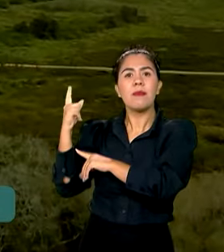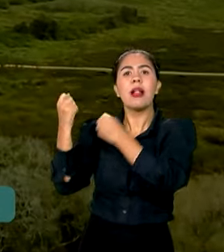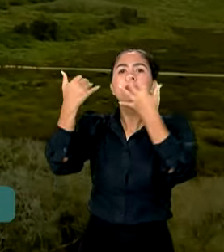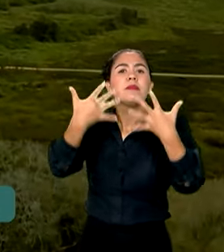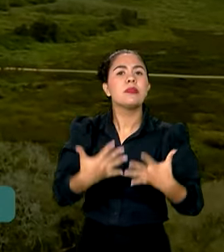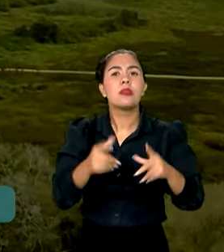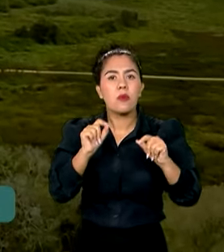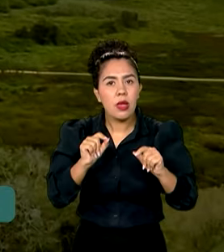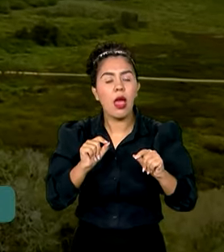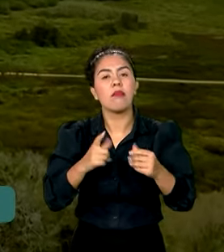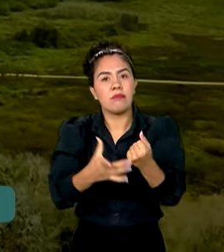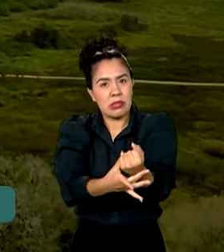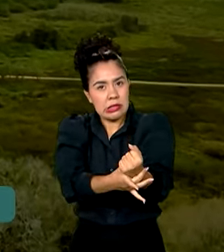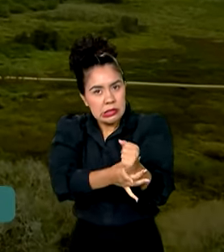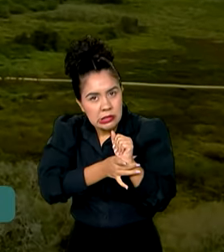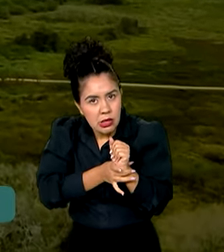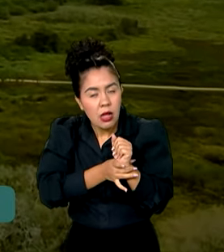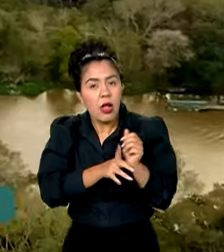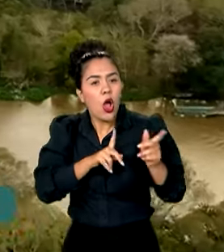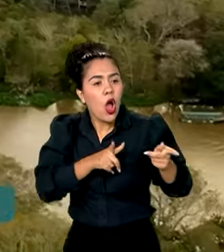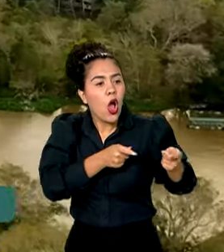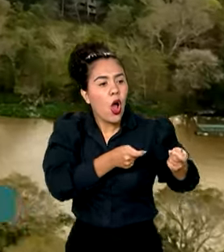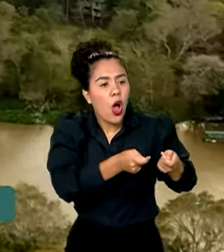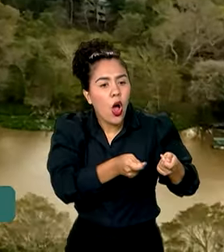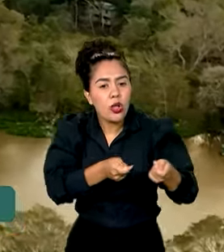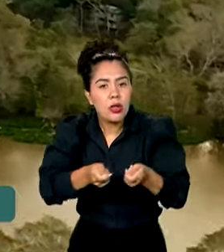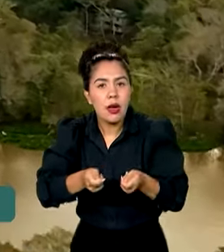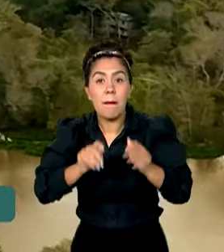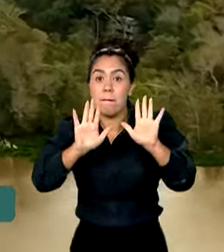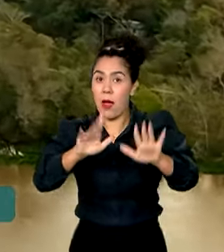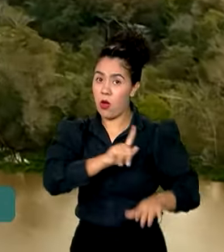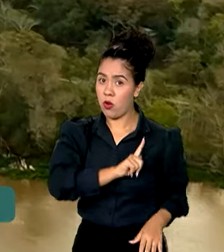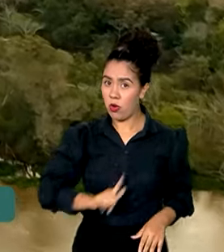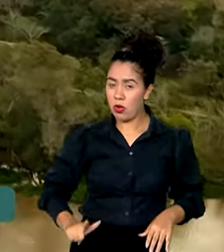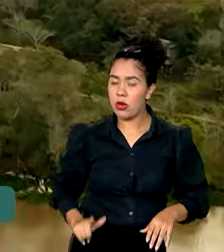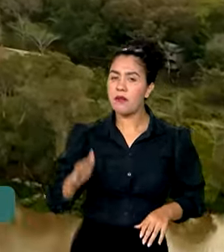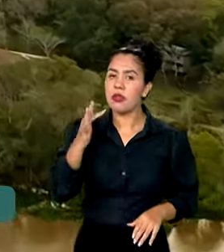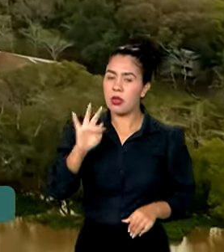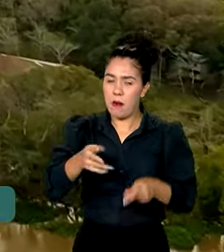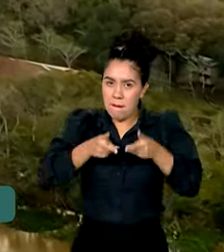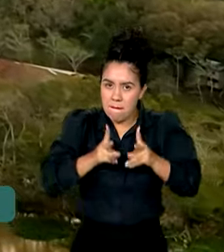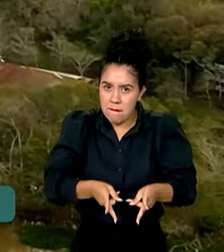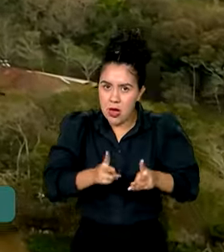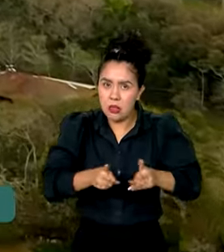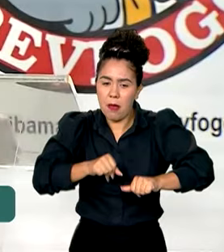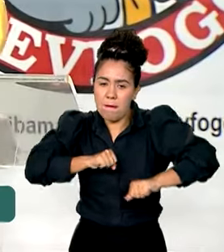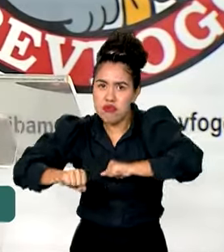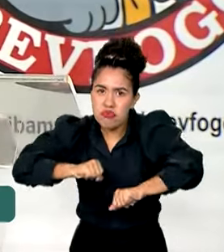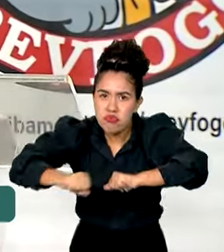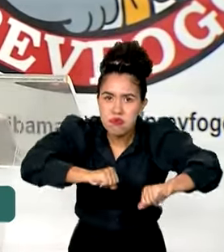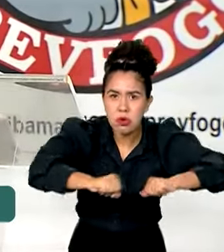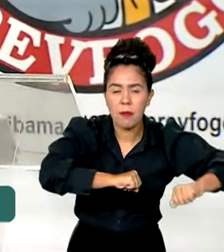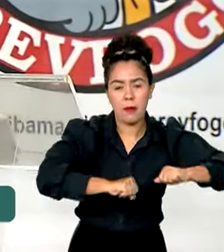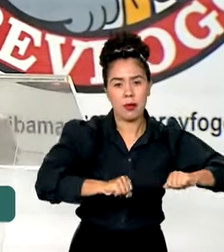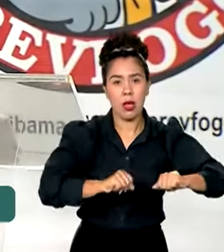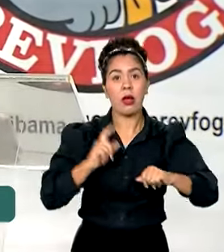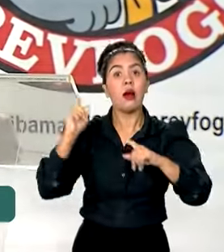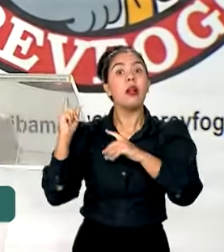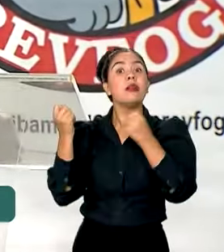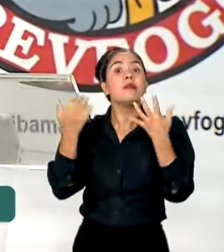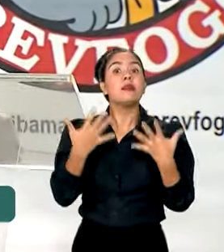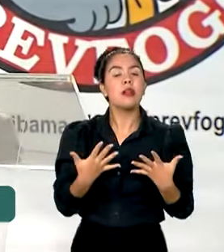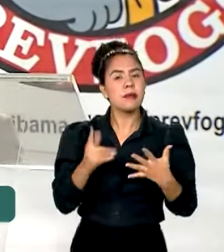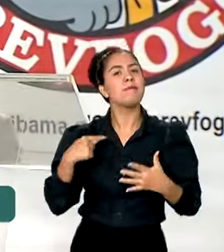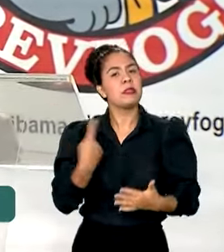que mesmo com a situação controlada, o governo federal vai manter a mobilização. Nós vamos ter que